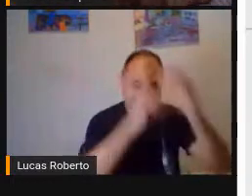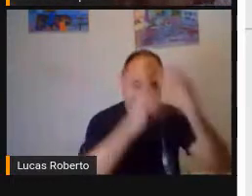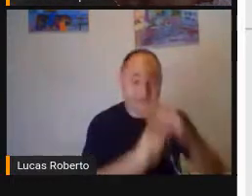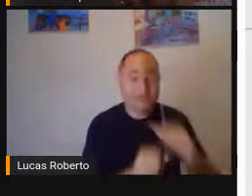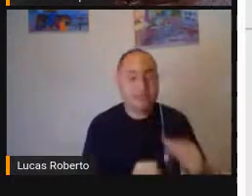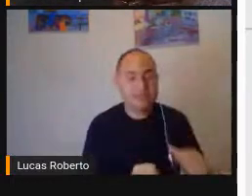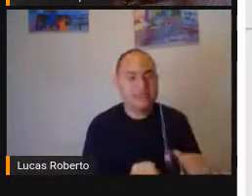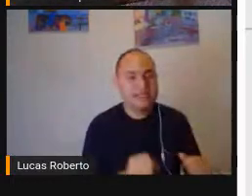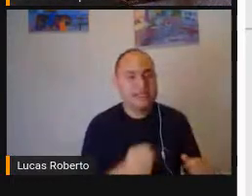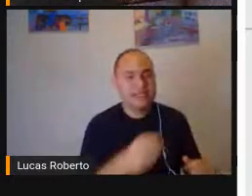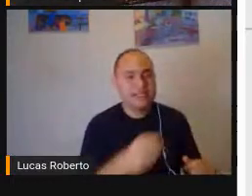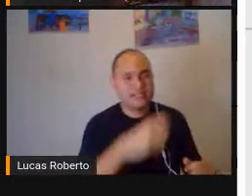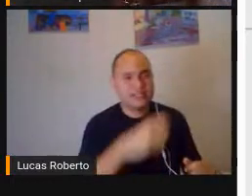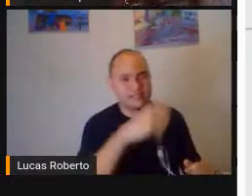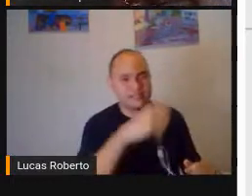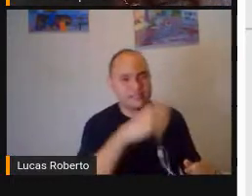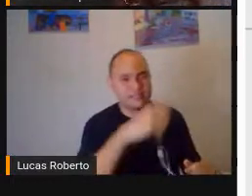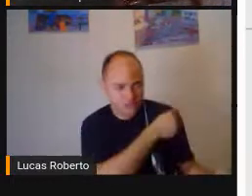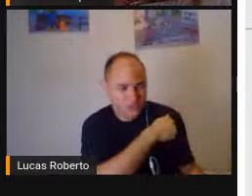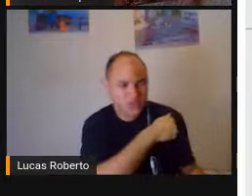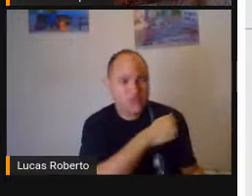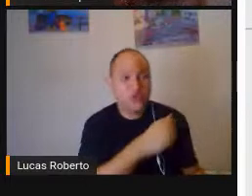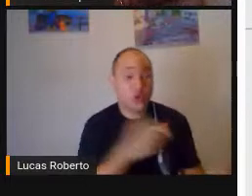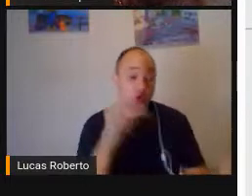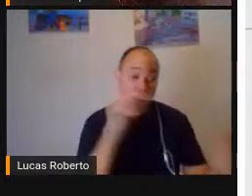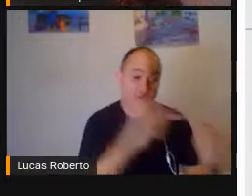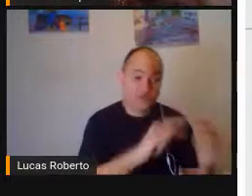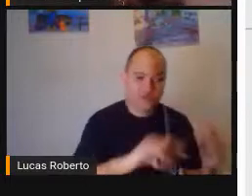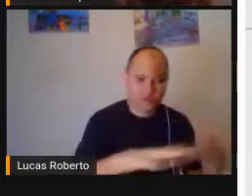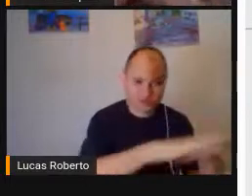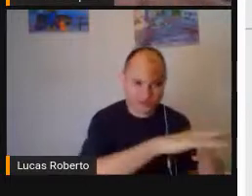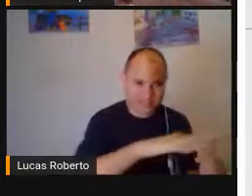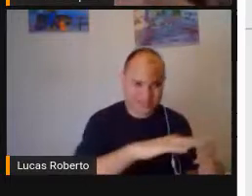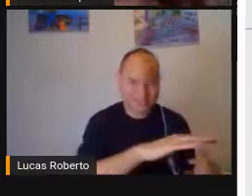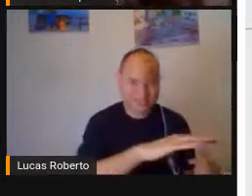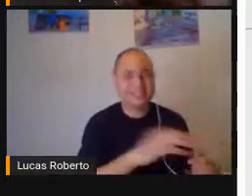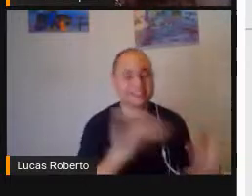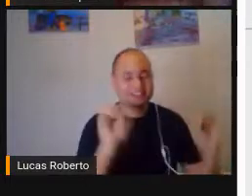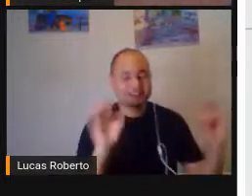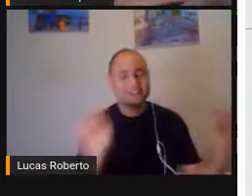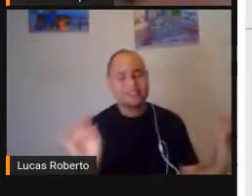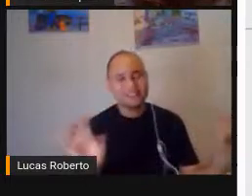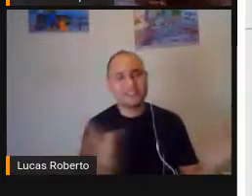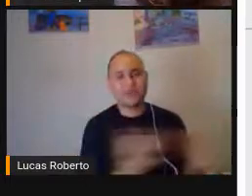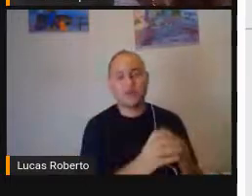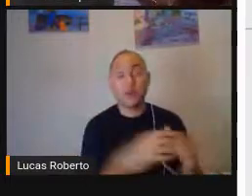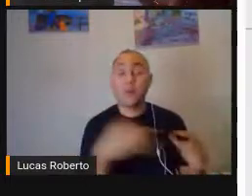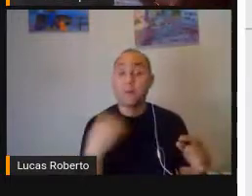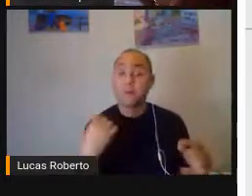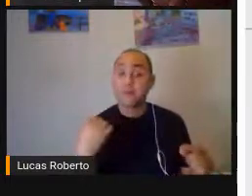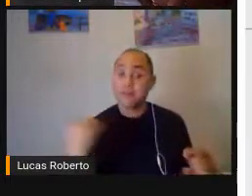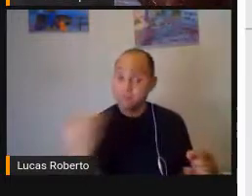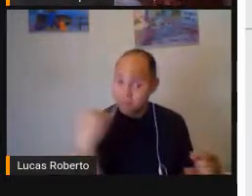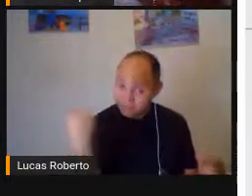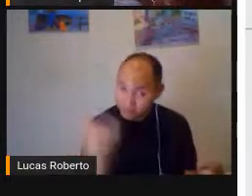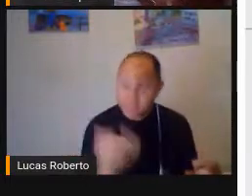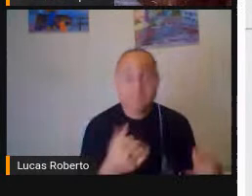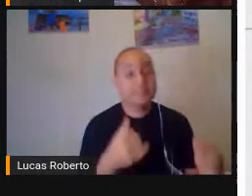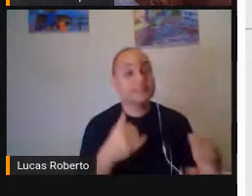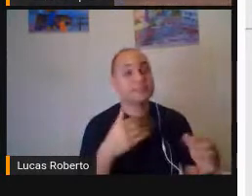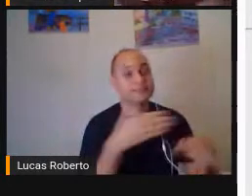especial Que é isso Que a gente está falando A importância Da participação Dessas crianças Em sala de aula